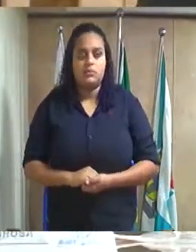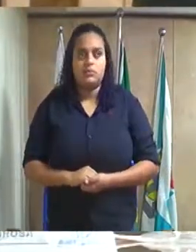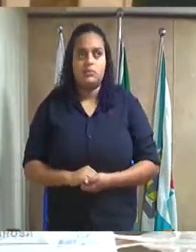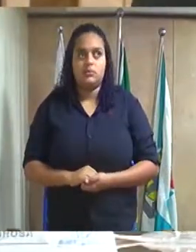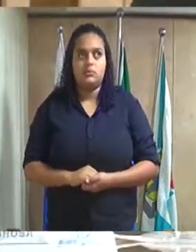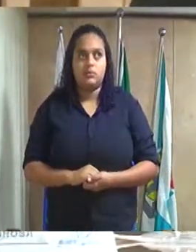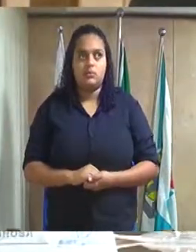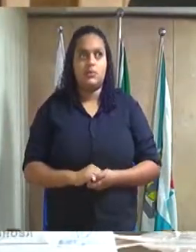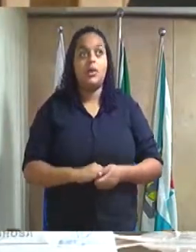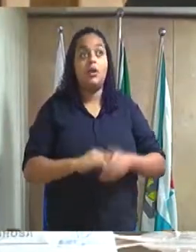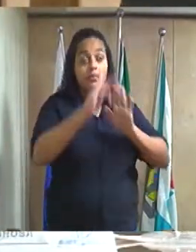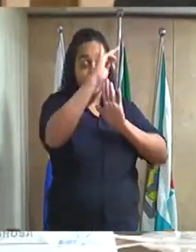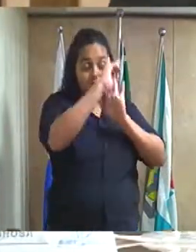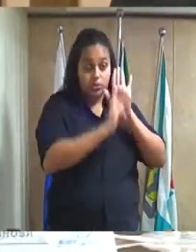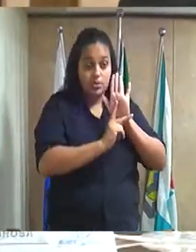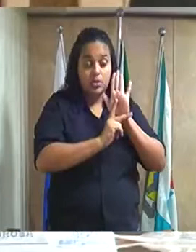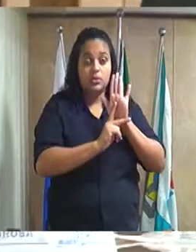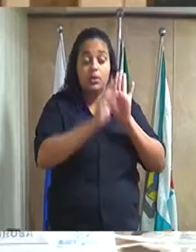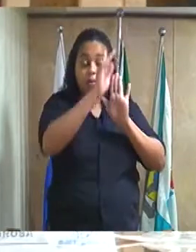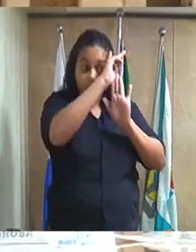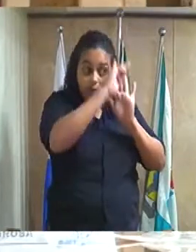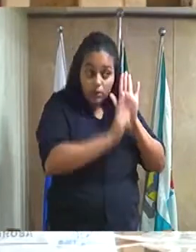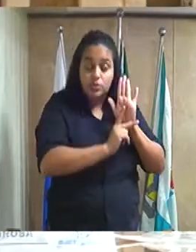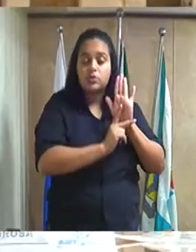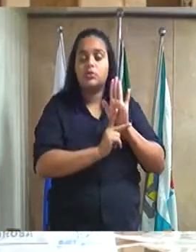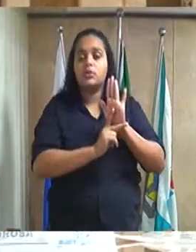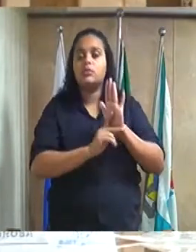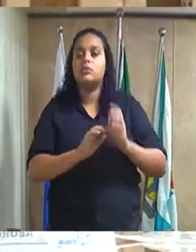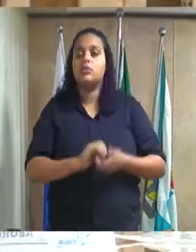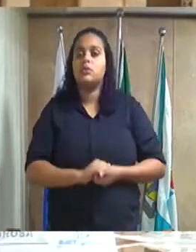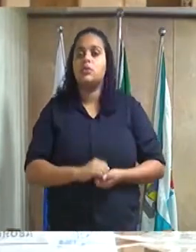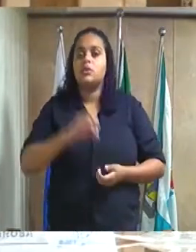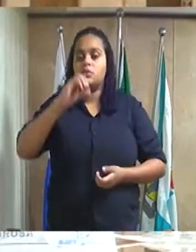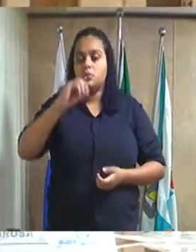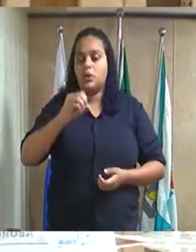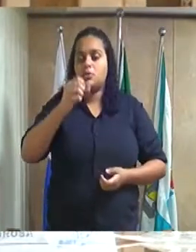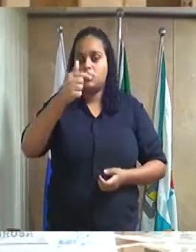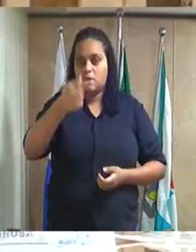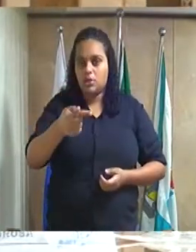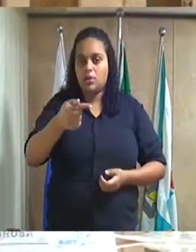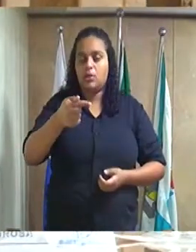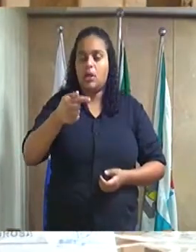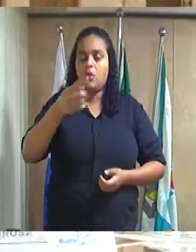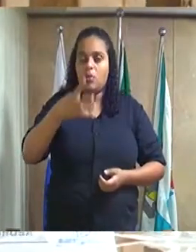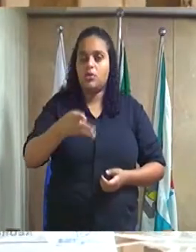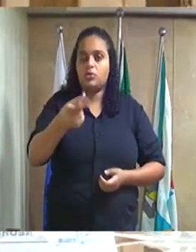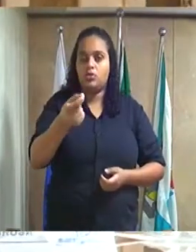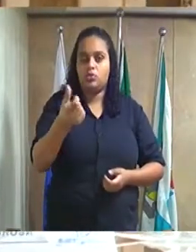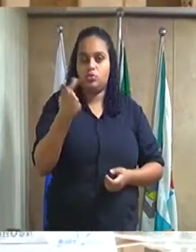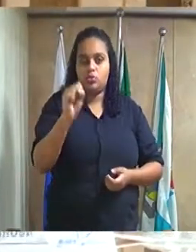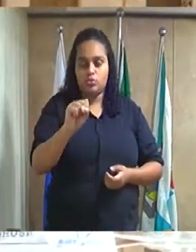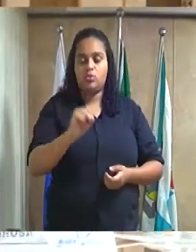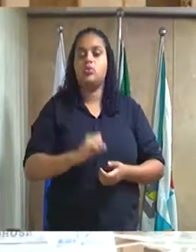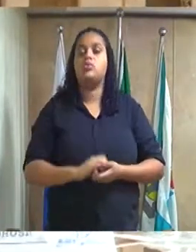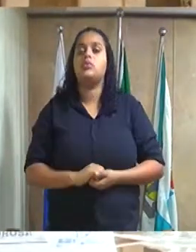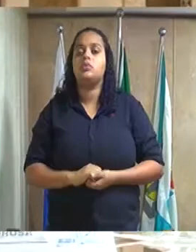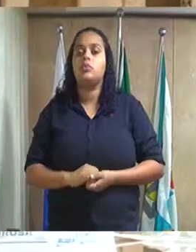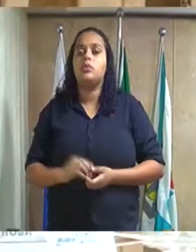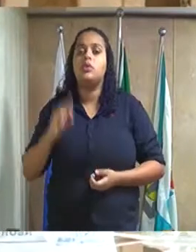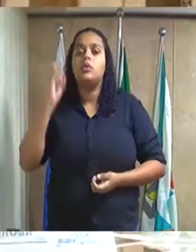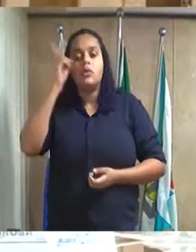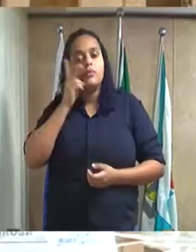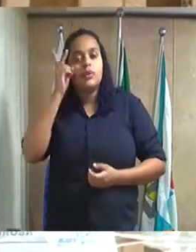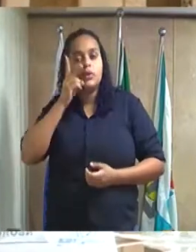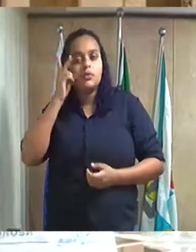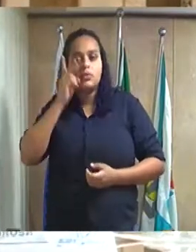projeto de resolução número 064 2018 do excelentíssimo senhor